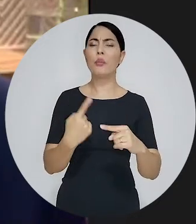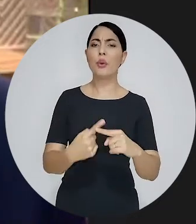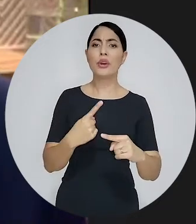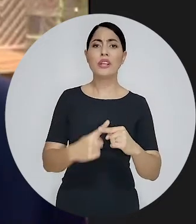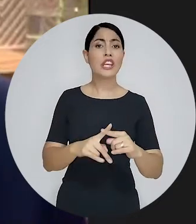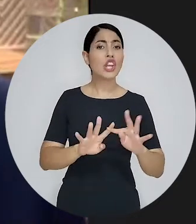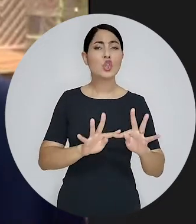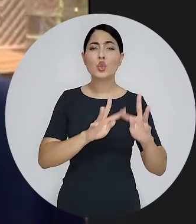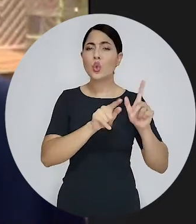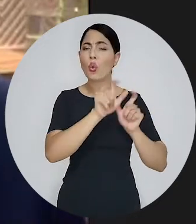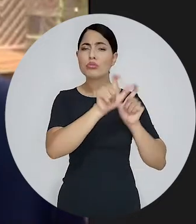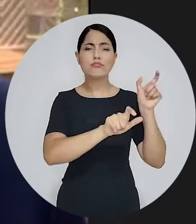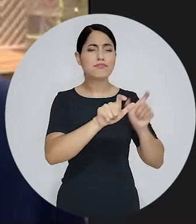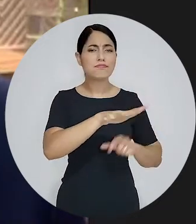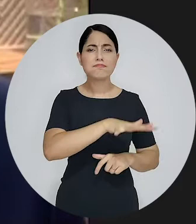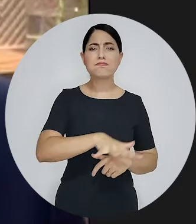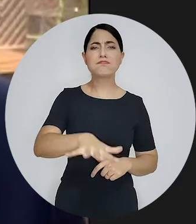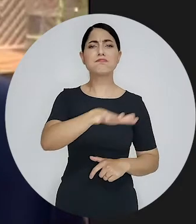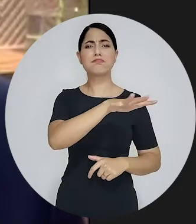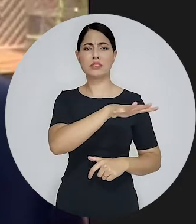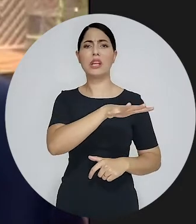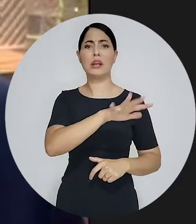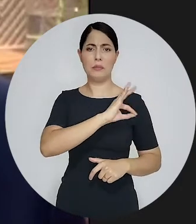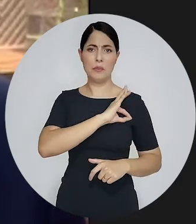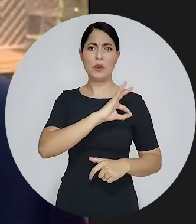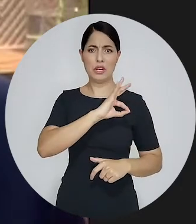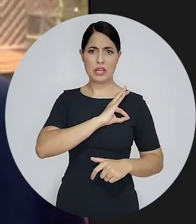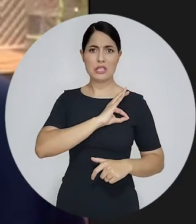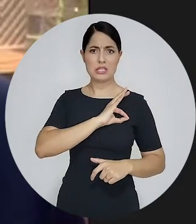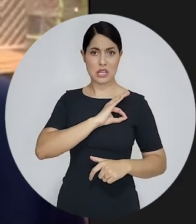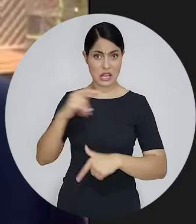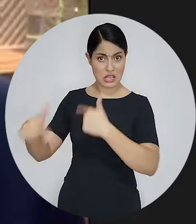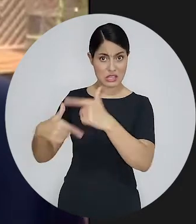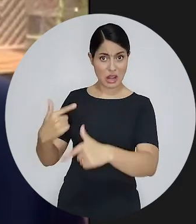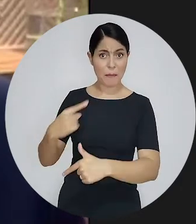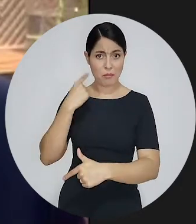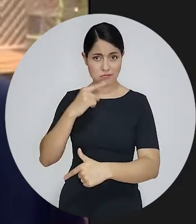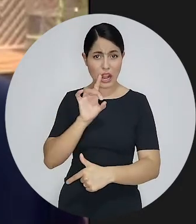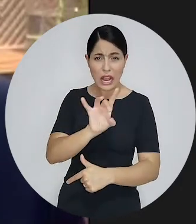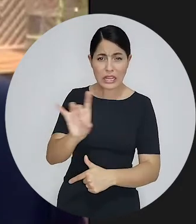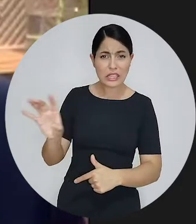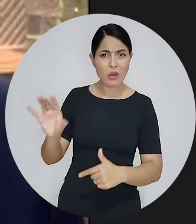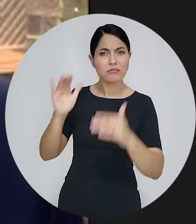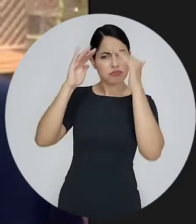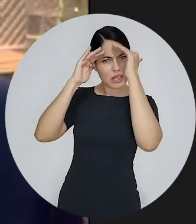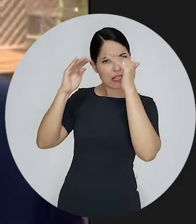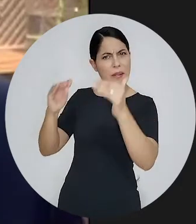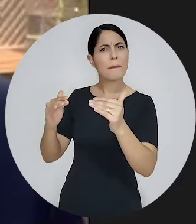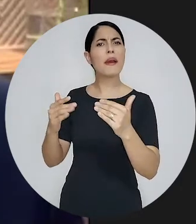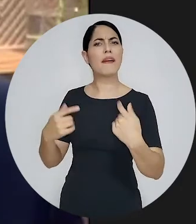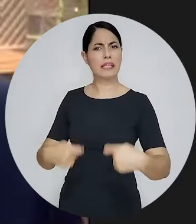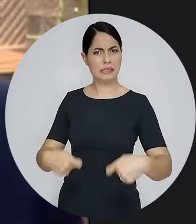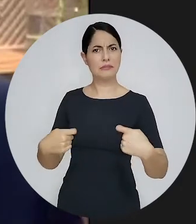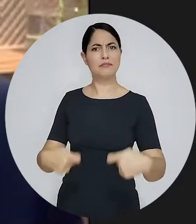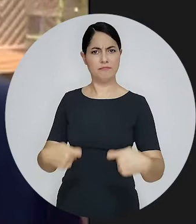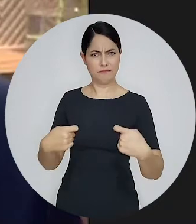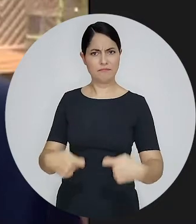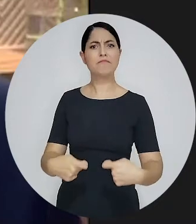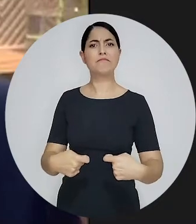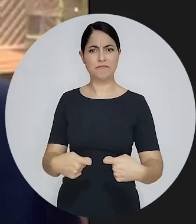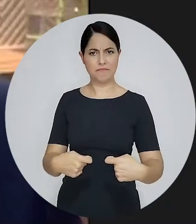todas as forças policiais deste país respeite o trabalho de cada advogada de cada